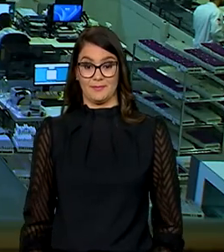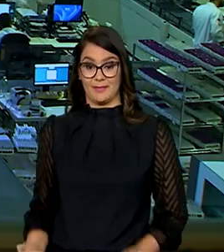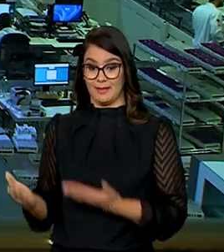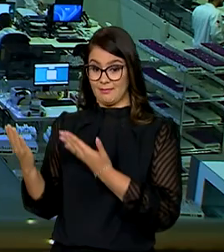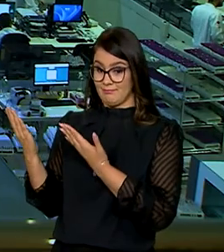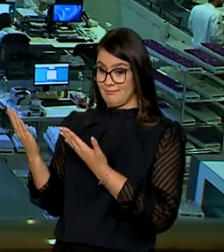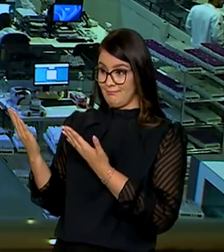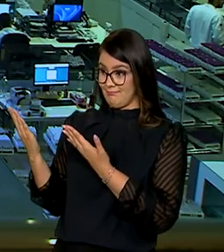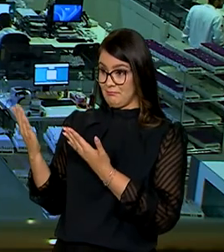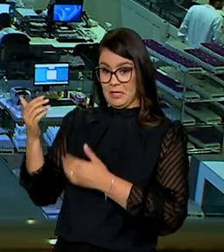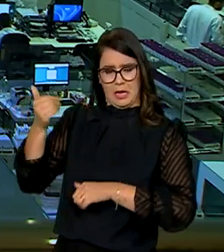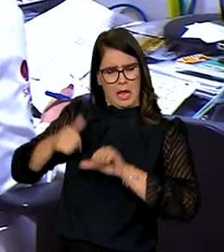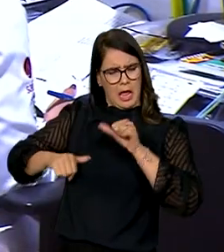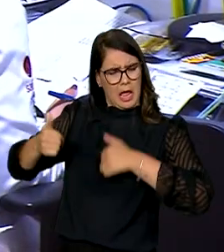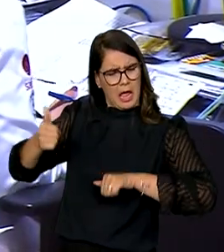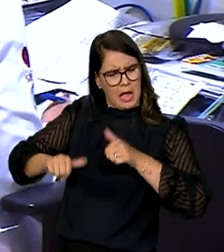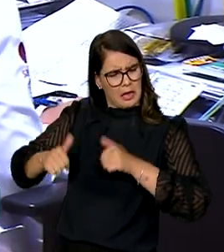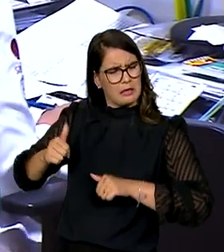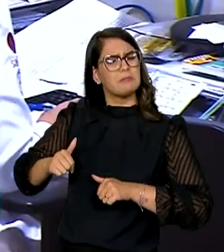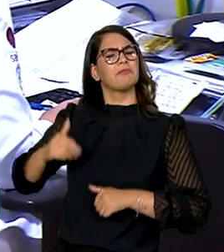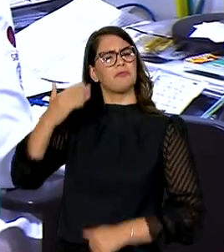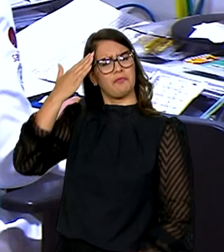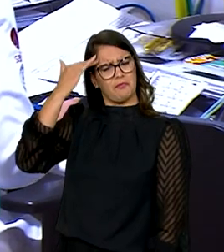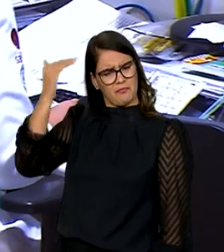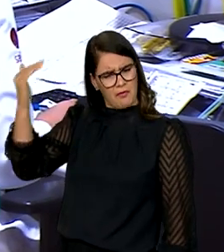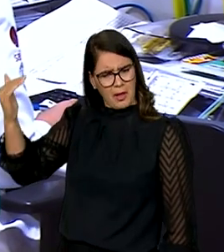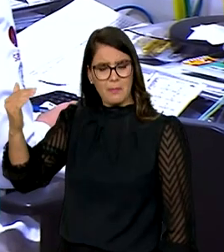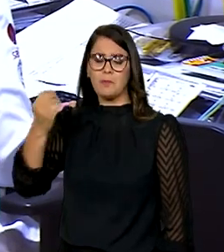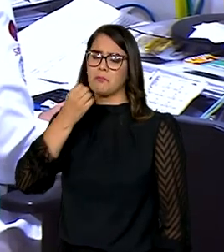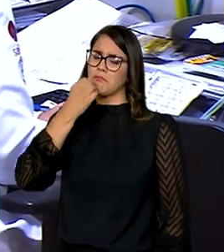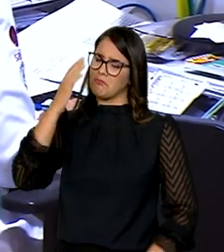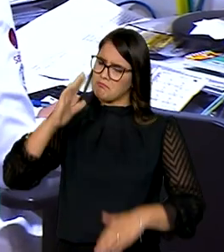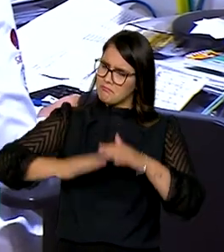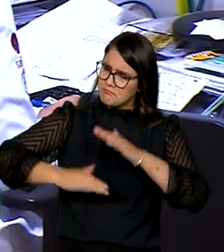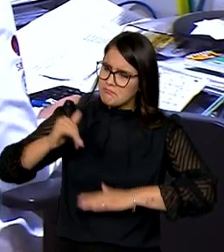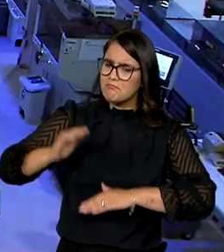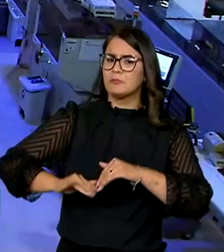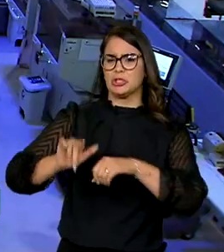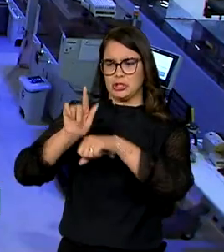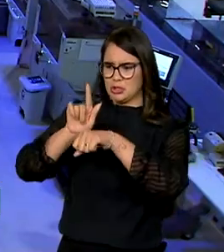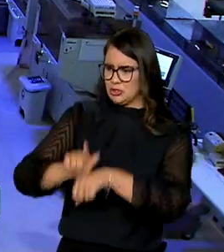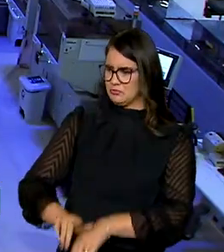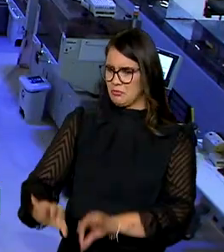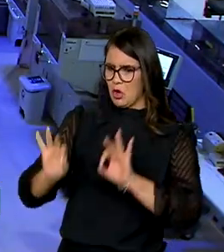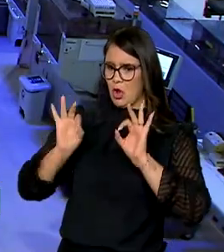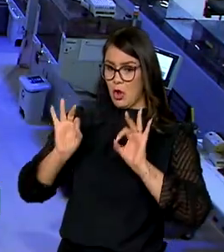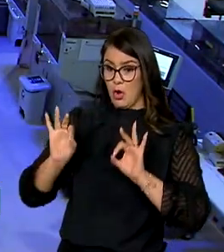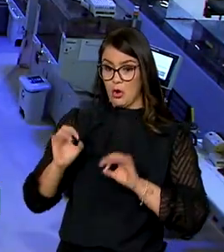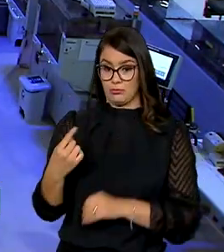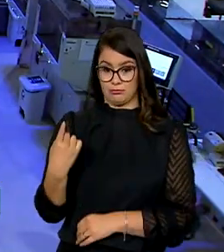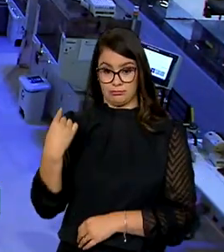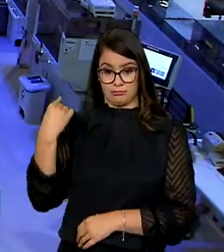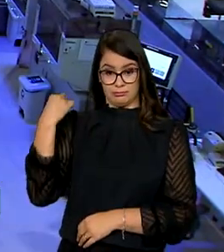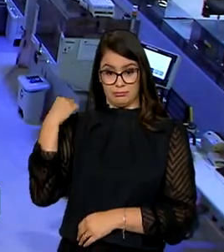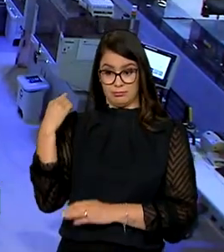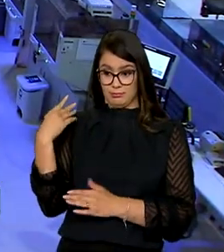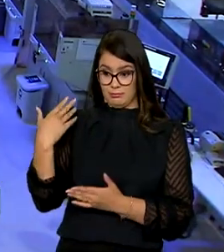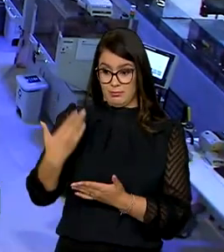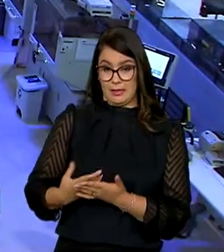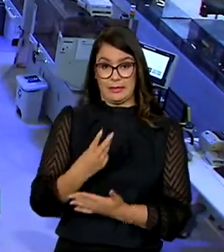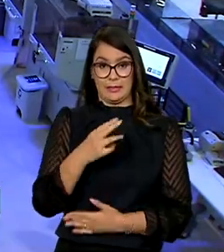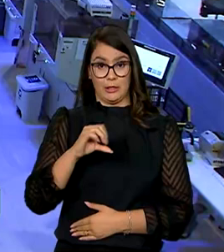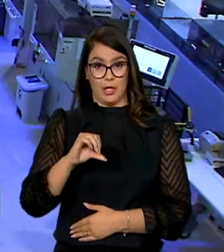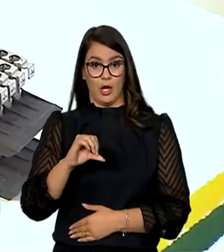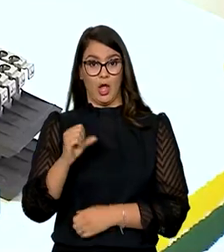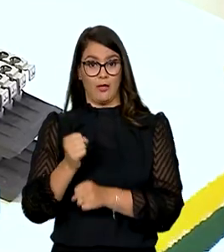laboratório de análises clínicas é reconhecido pelas boas práticas de gestão. Criado há 39 anos e presente